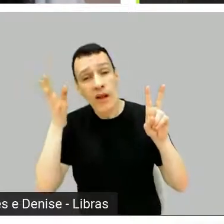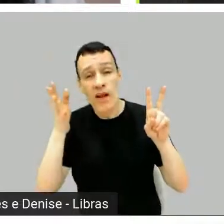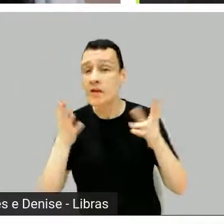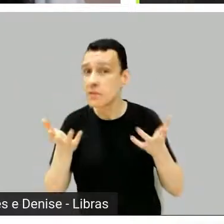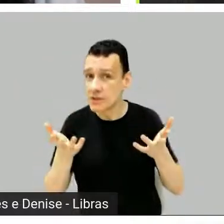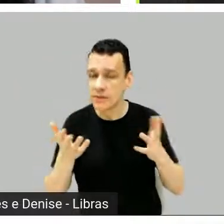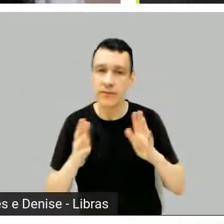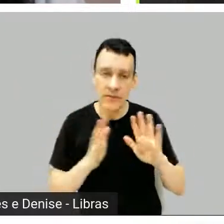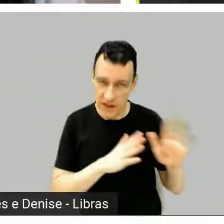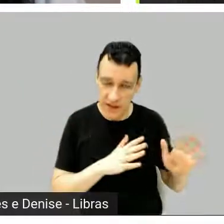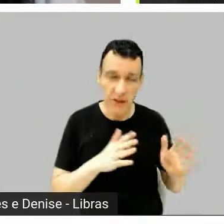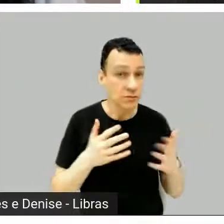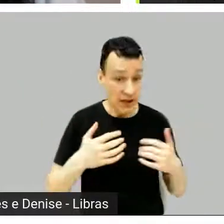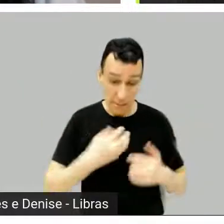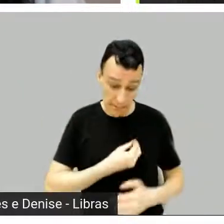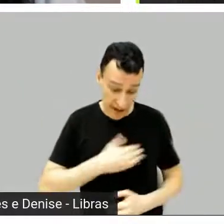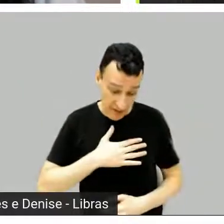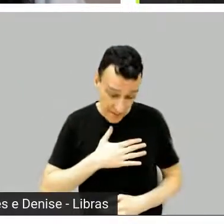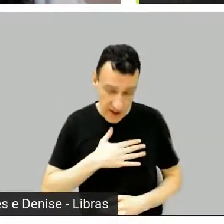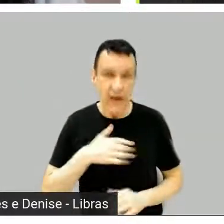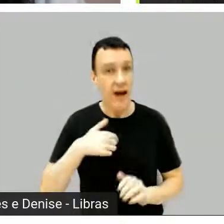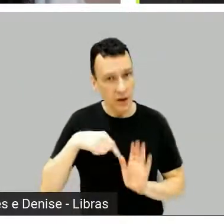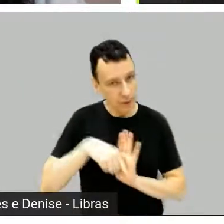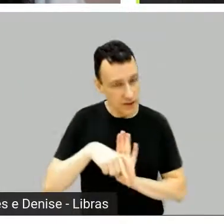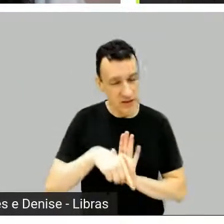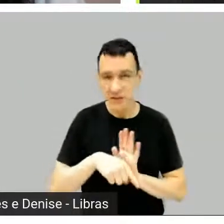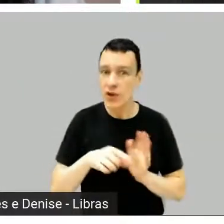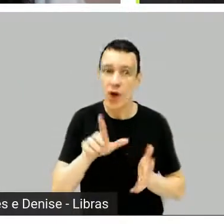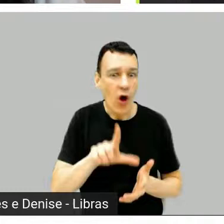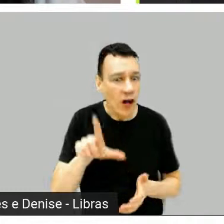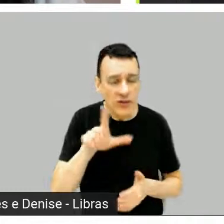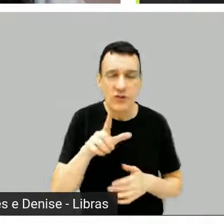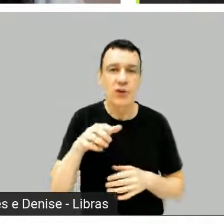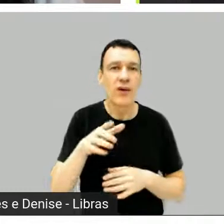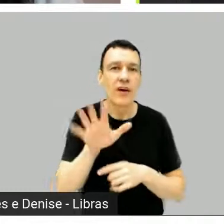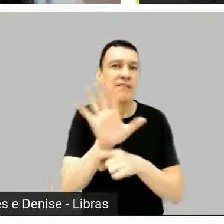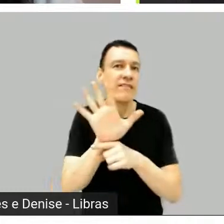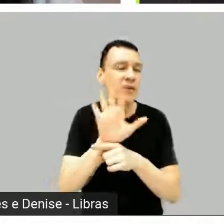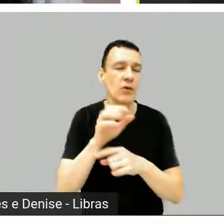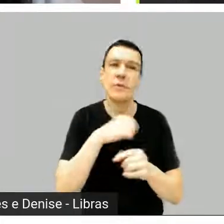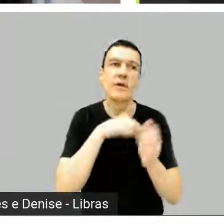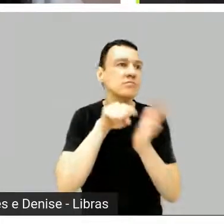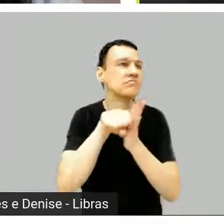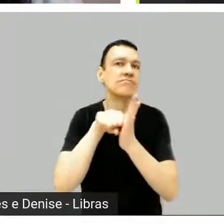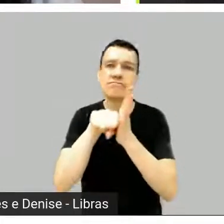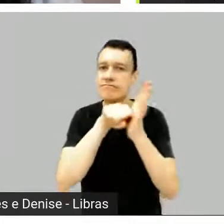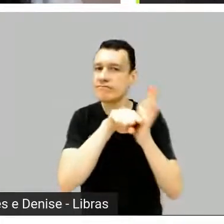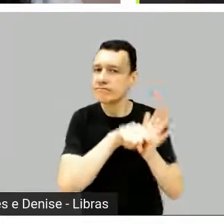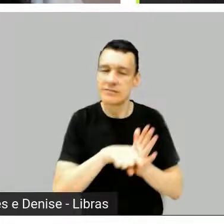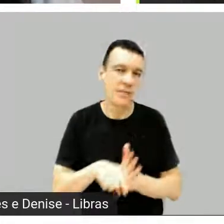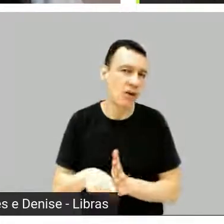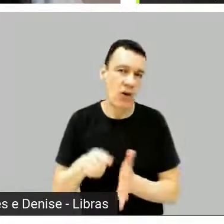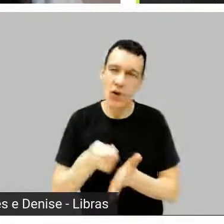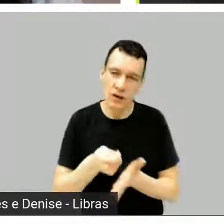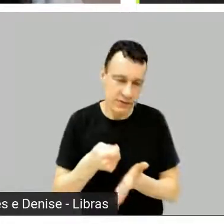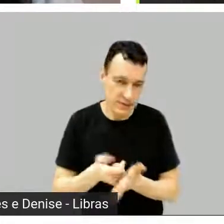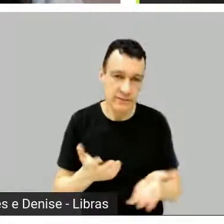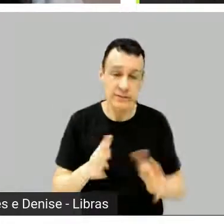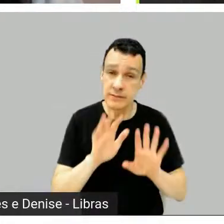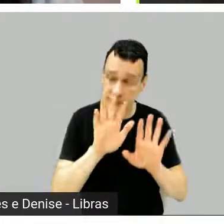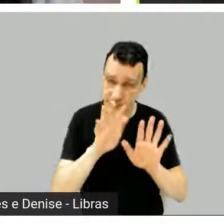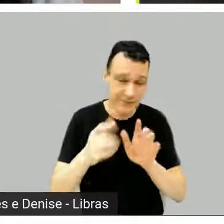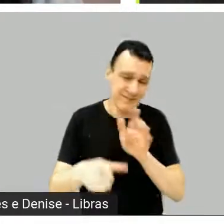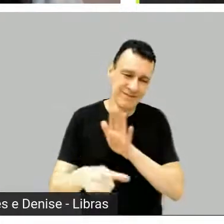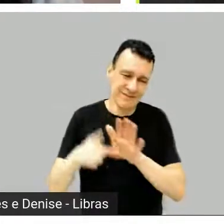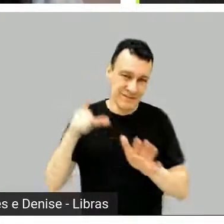coisa como essa, então, lógico que fiz bastante. Já tem bastante tempo que eu fiz a pesquisa lá quando eu criei a série originalmente em